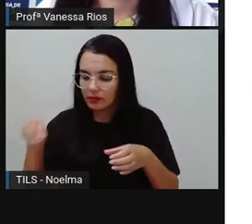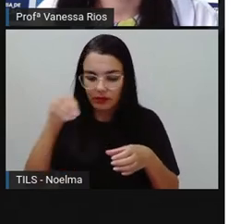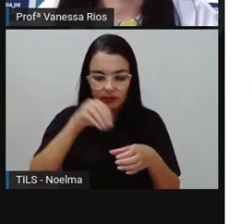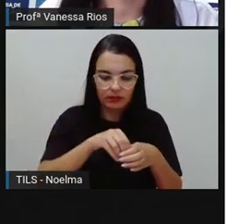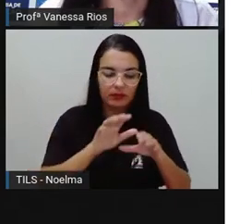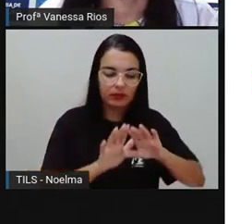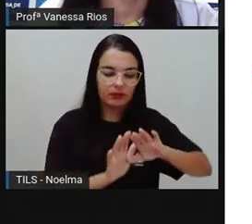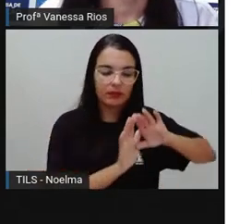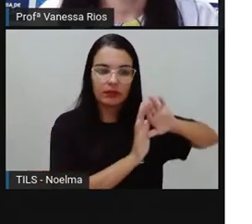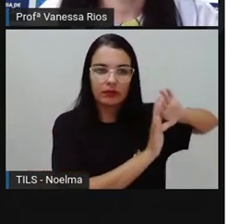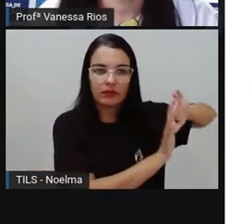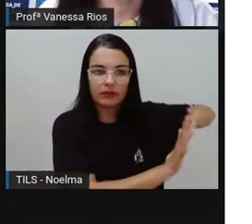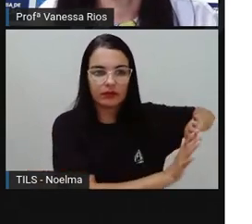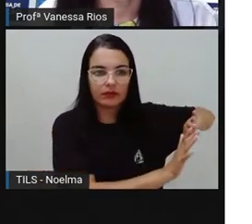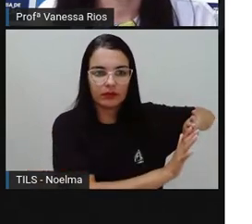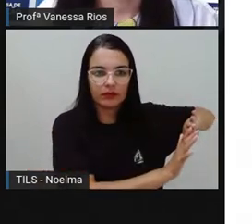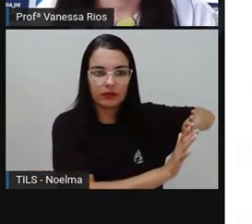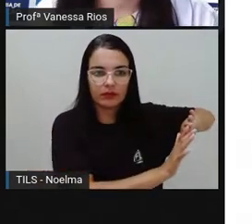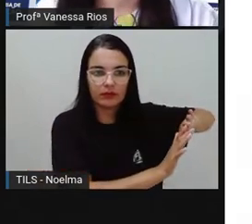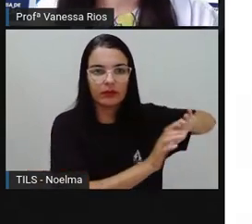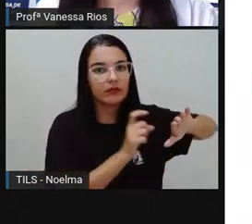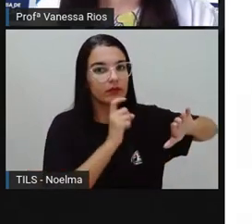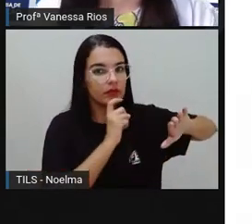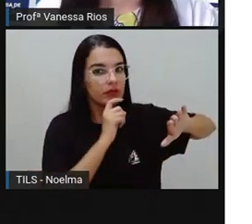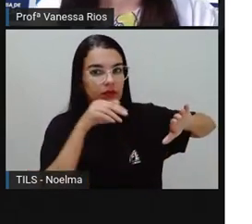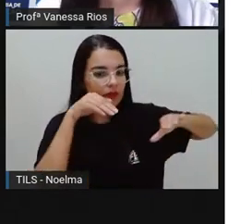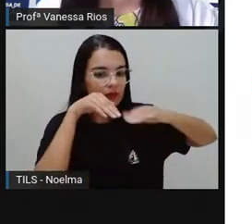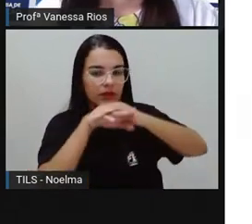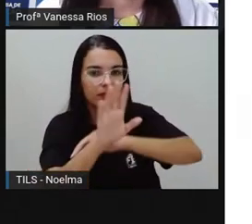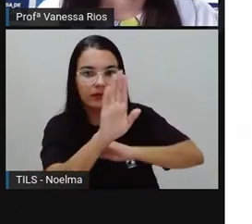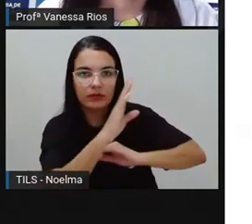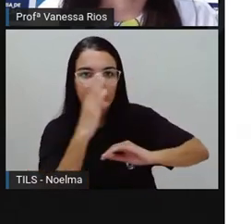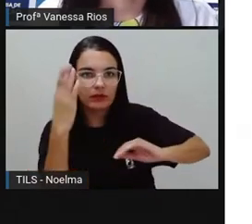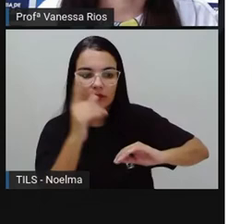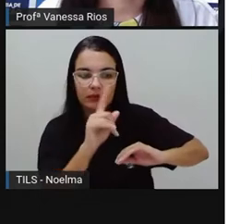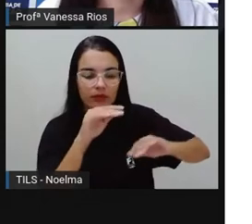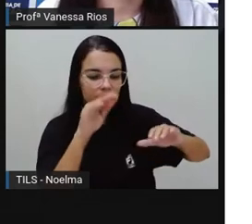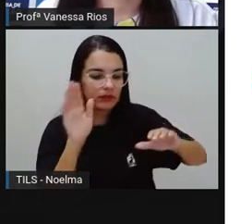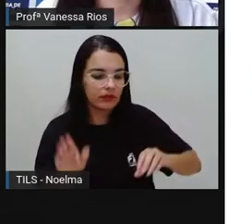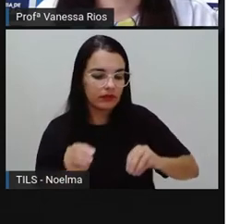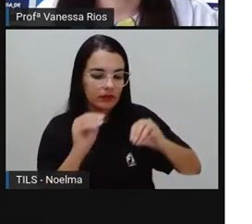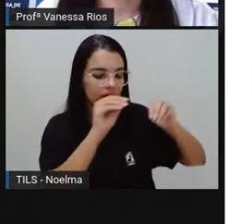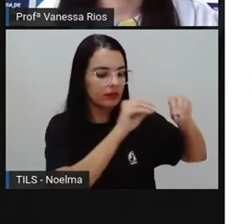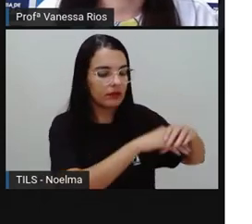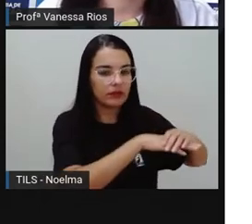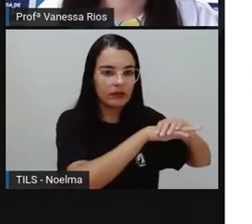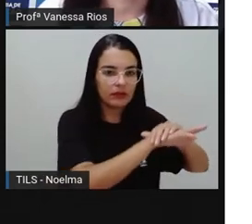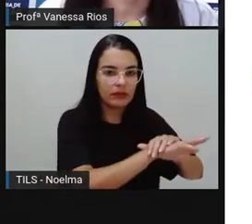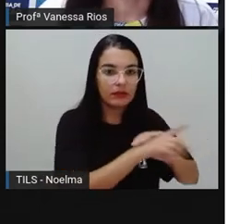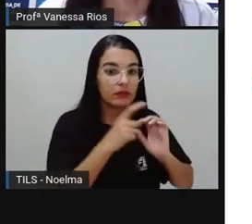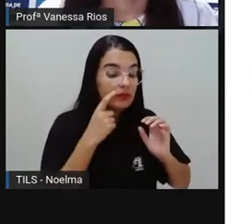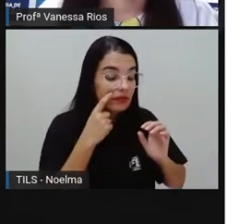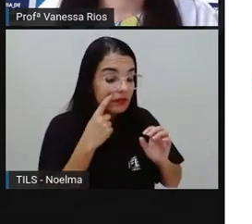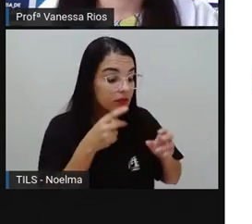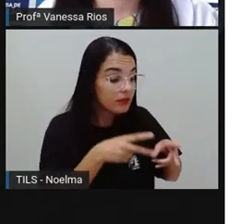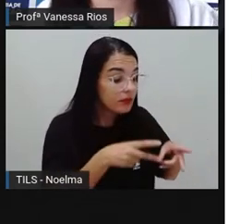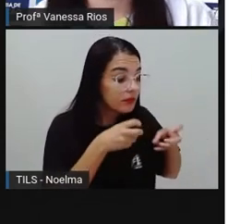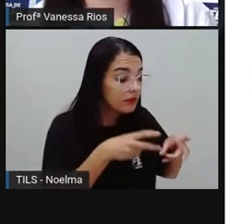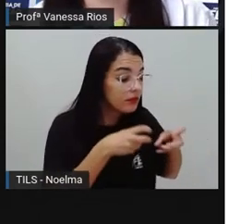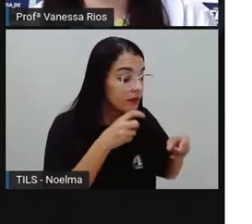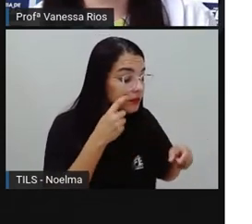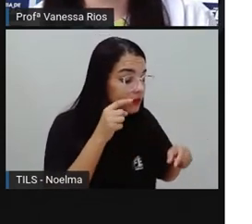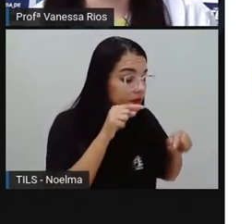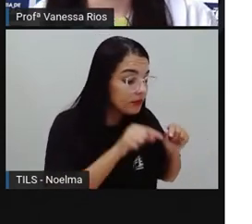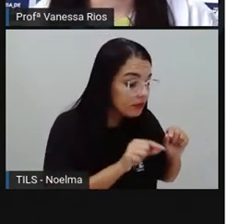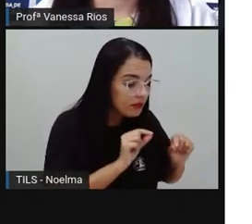reservá-los fora da geladeira. Observar o que acontece depois de passado, um período